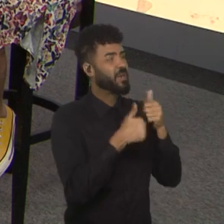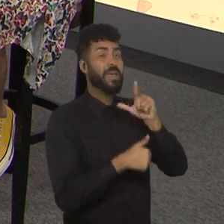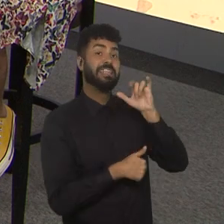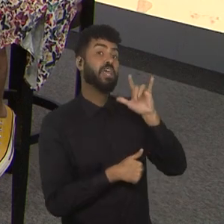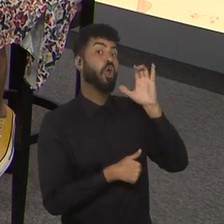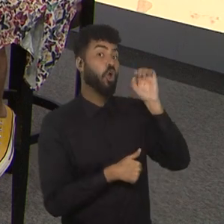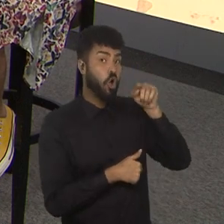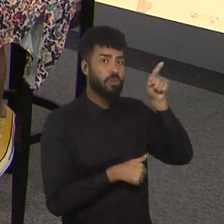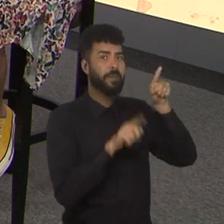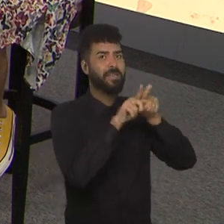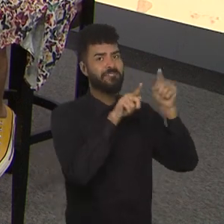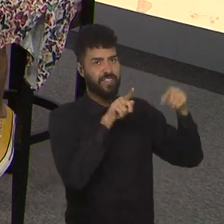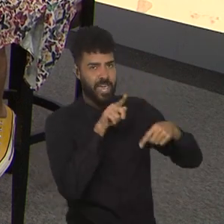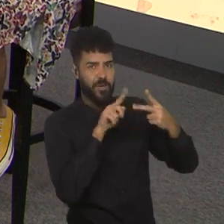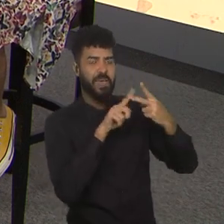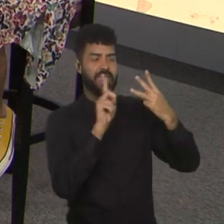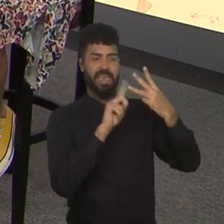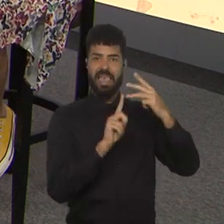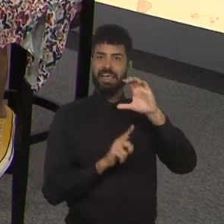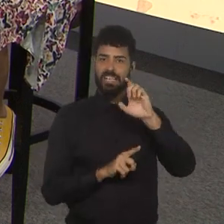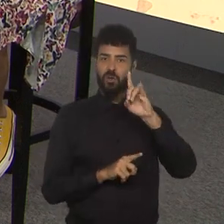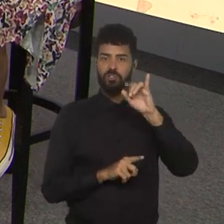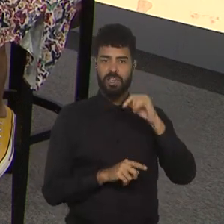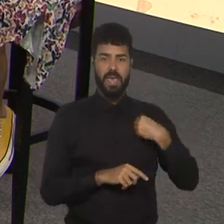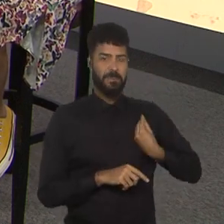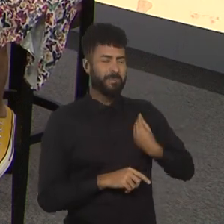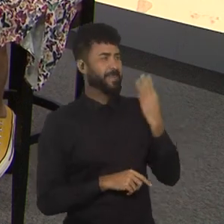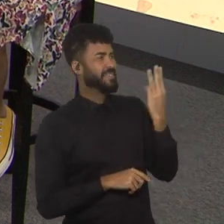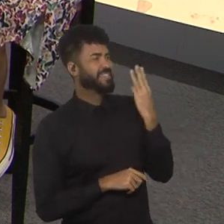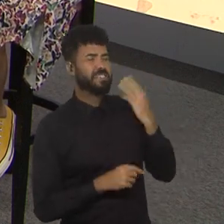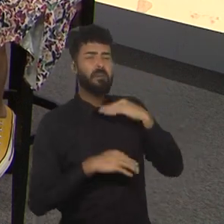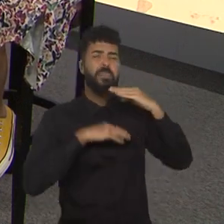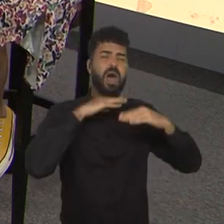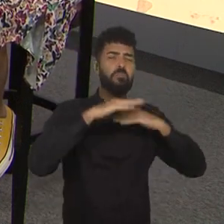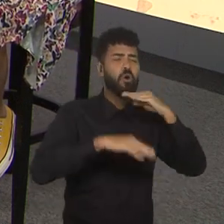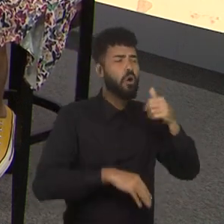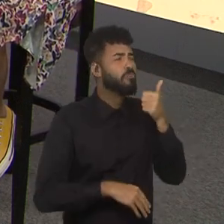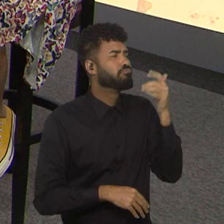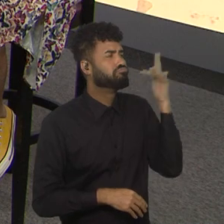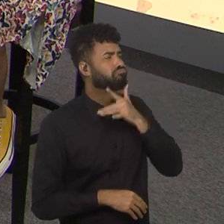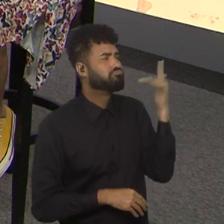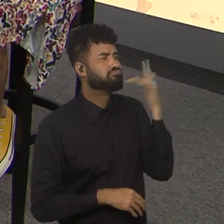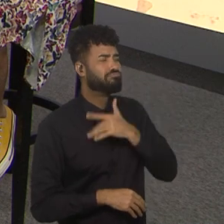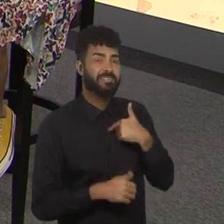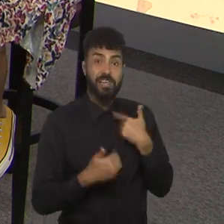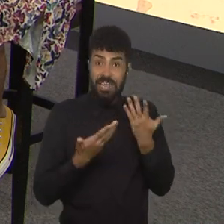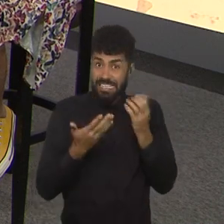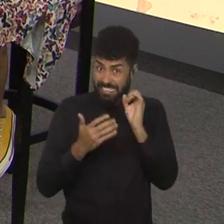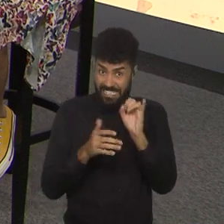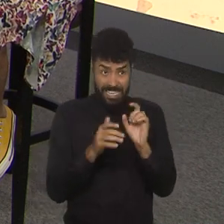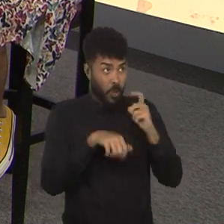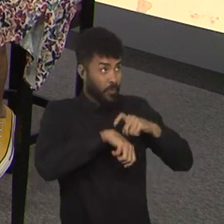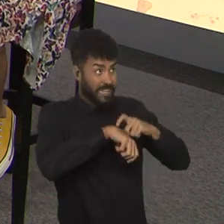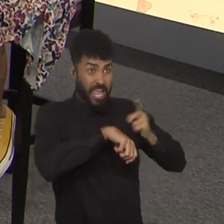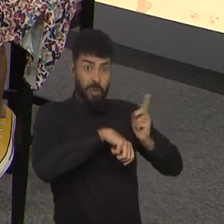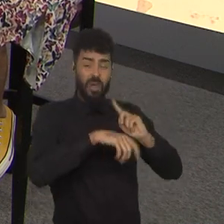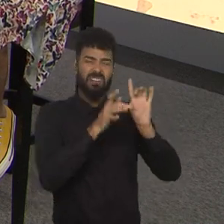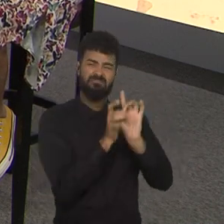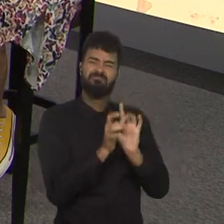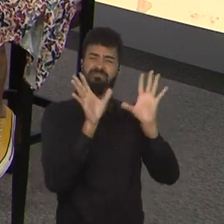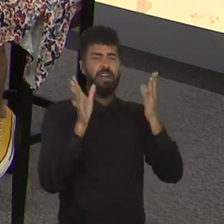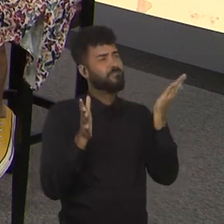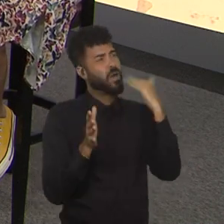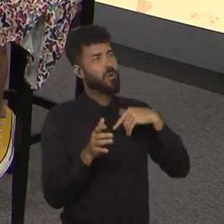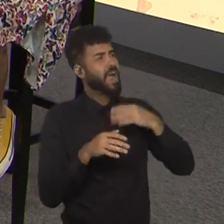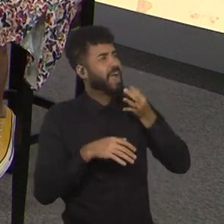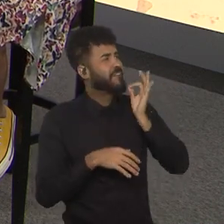com o Chaves, muito obrigada também, Cláudia, que presença de vocês, que papo bom, ficaria estendendo, obrigada pelo convite, se vocês não tivessem olhando, eu ia falar, vamos